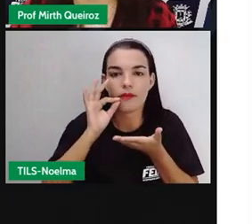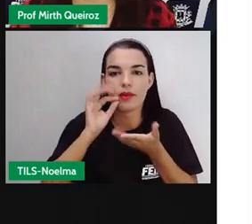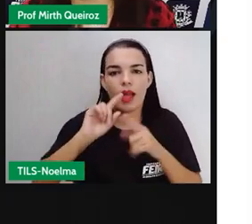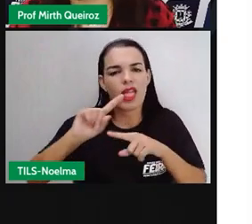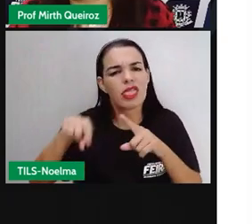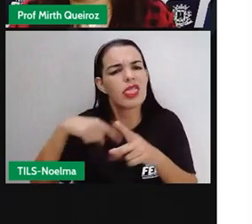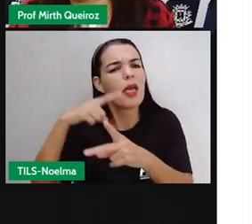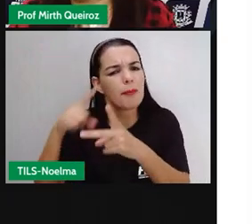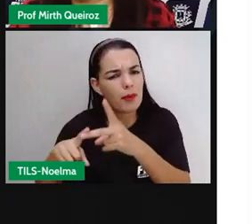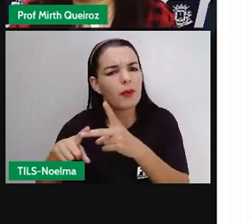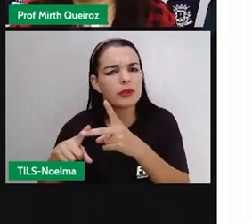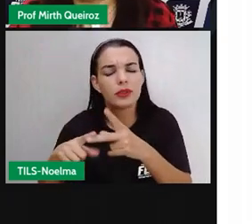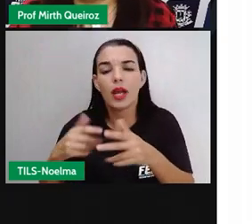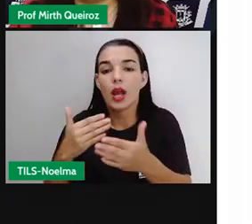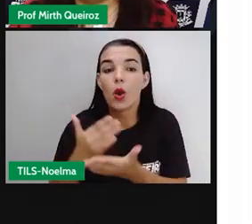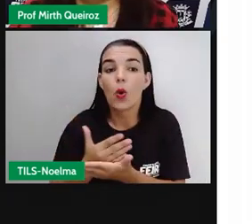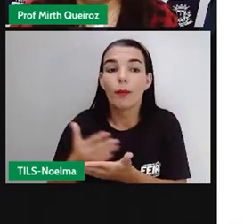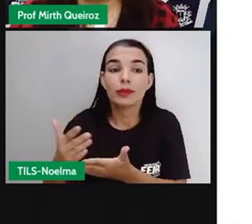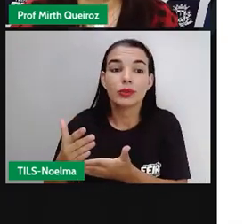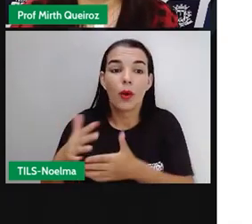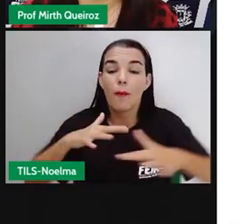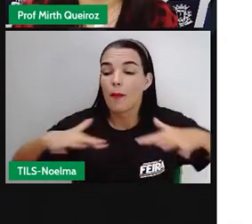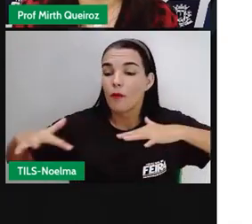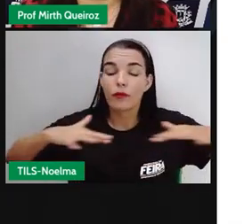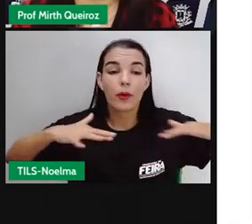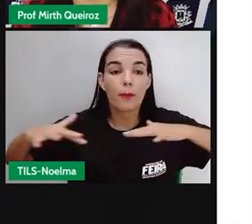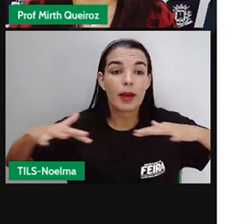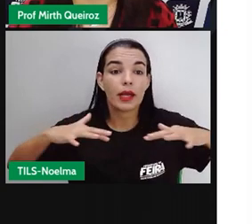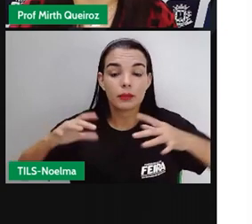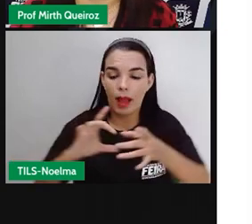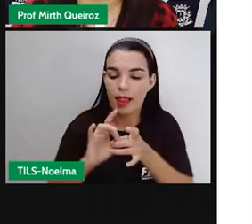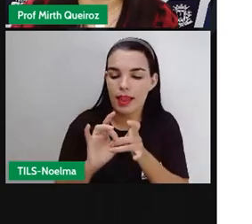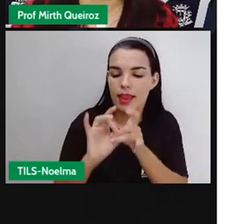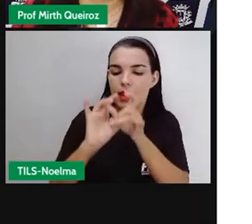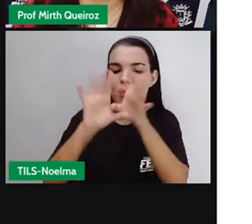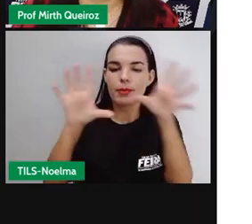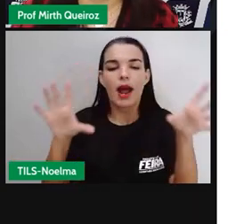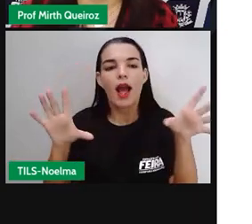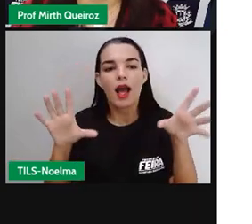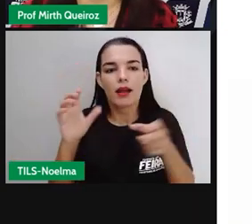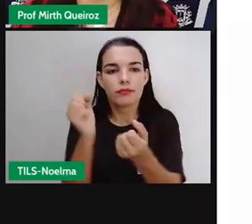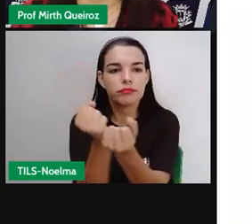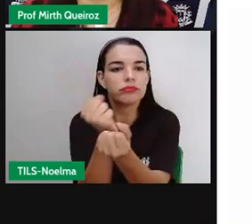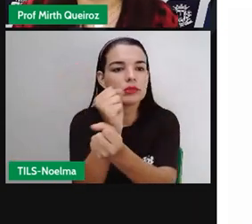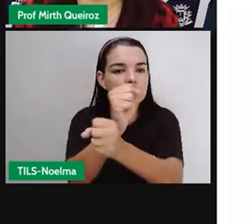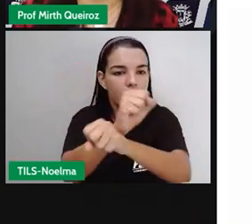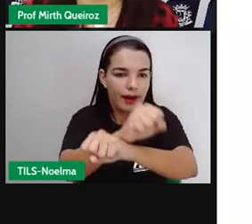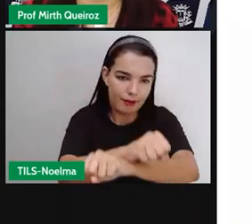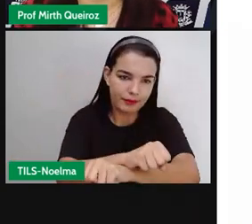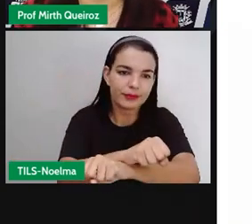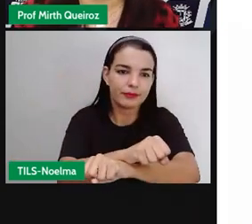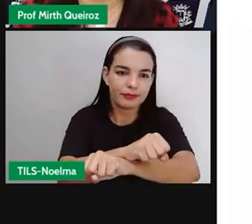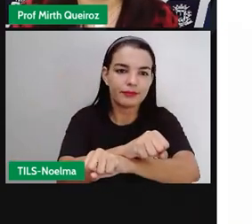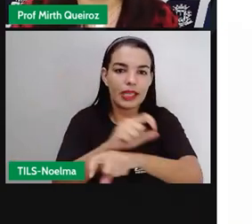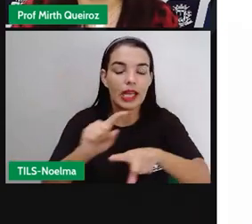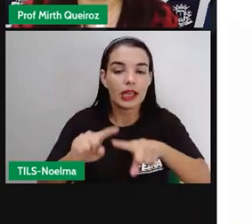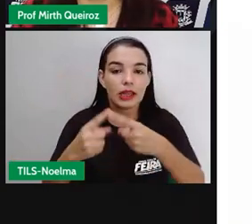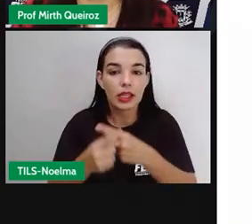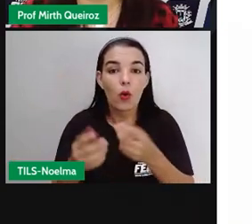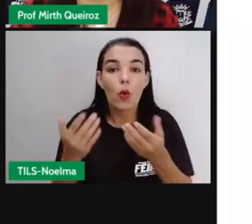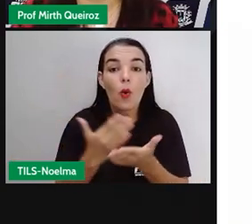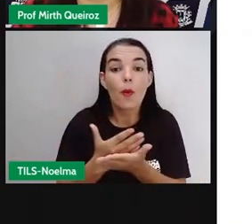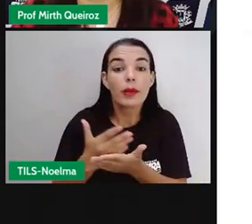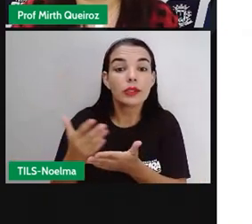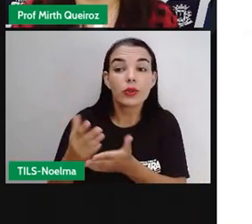a libertação dos escravos, né, aí começaram a vir os